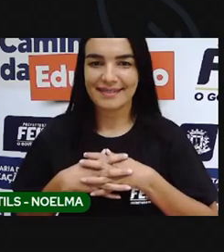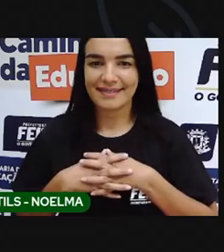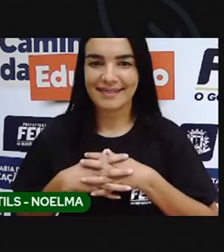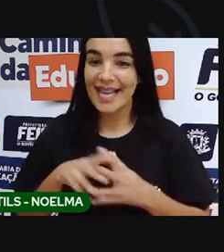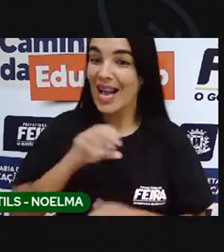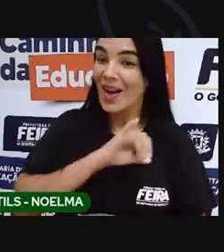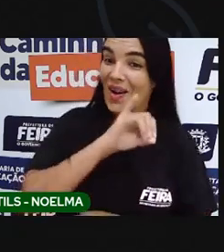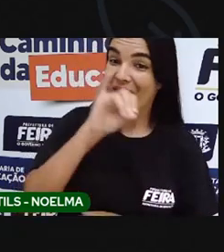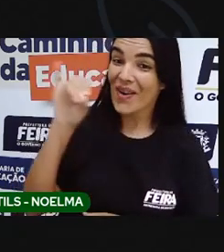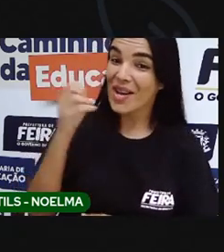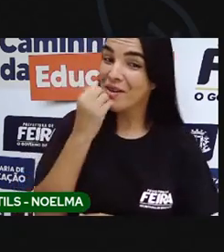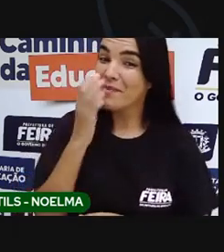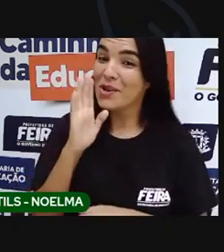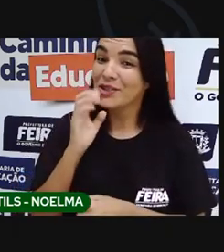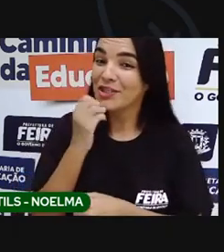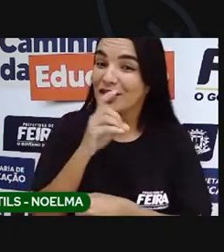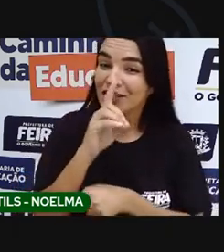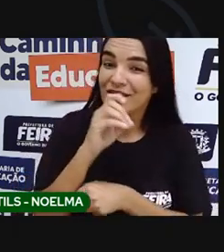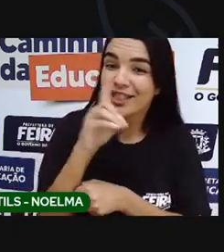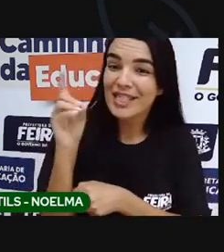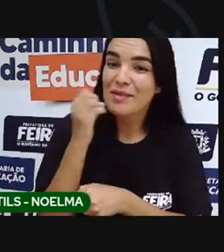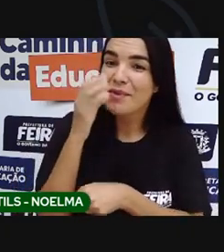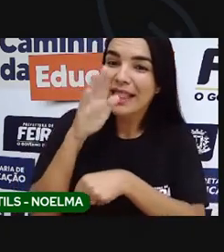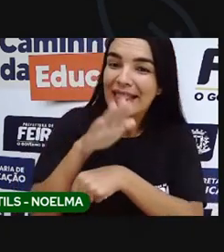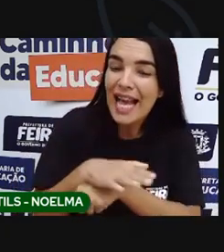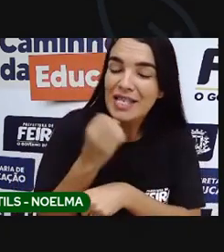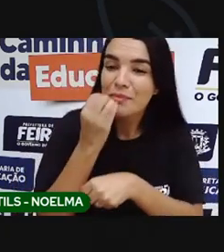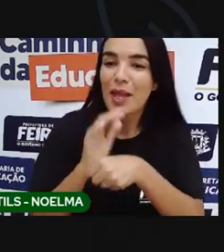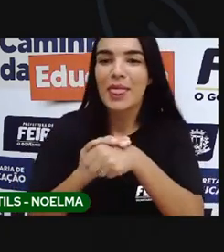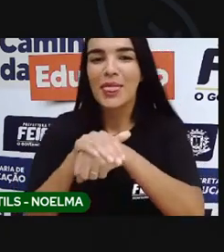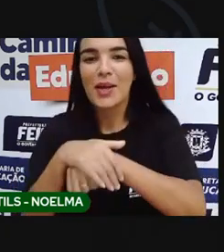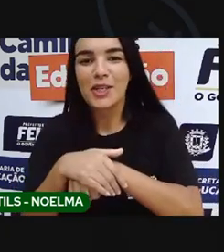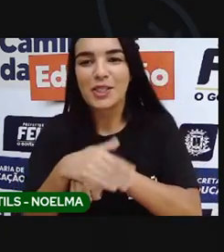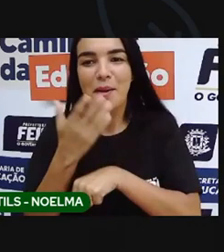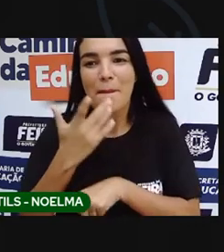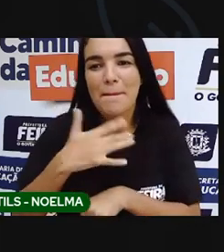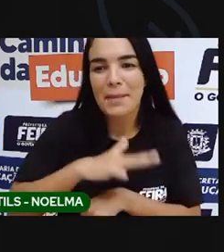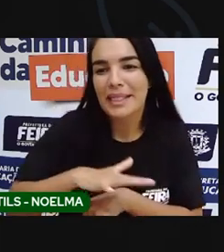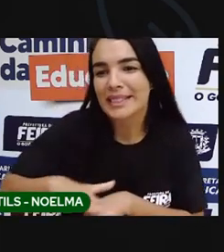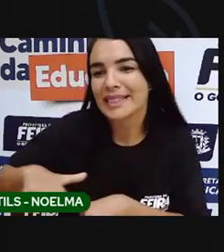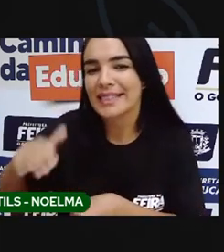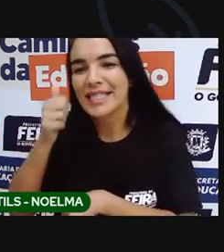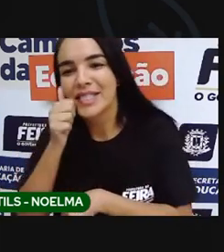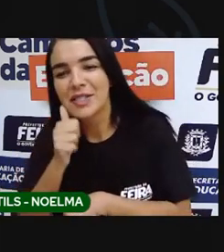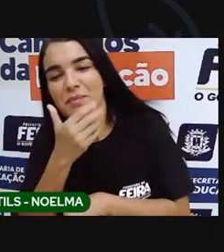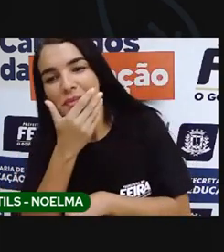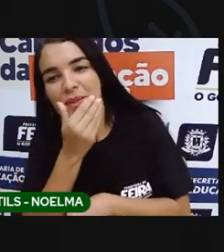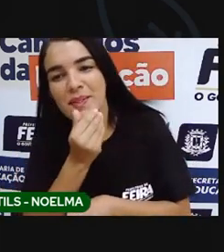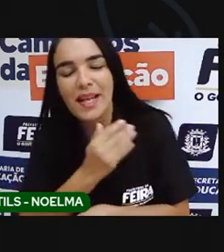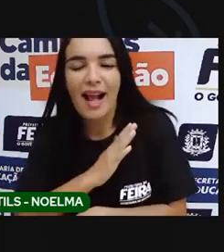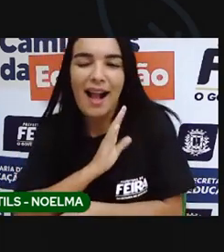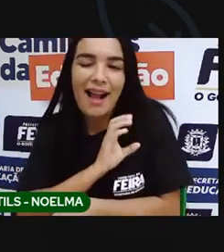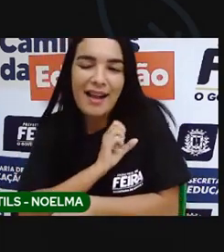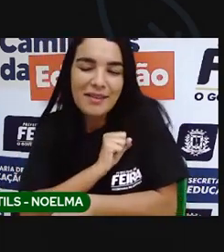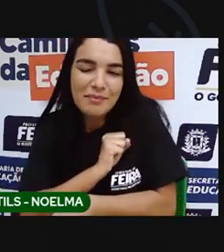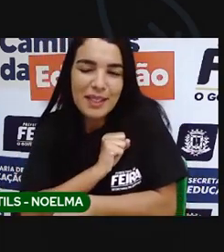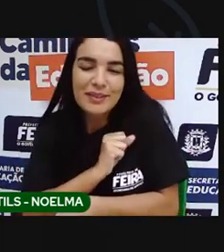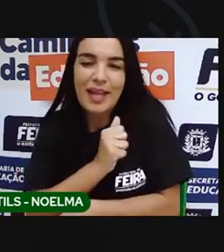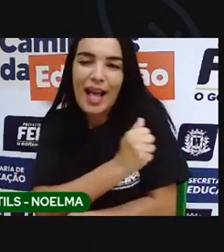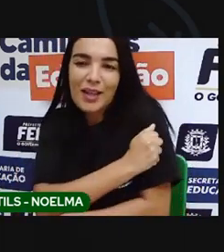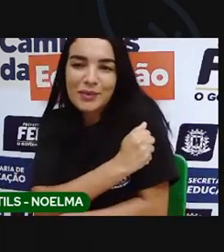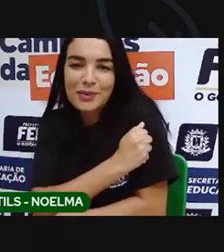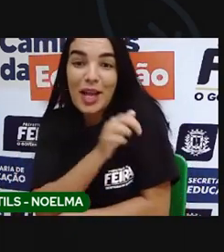Bom dia, boa tarde, boa noite, meninos e meninas, nossos queridos alunos de Feira de